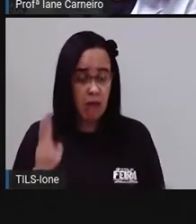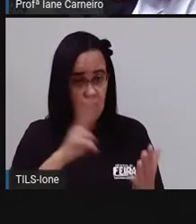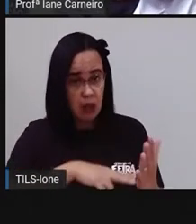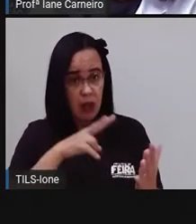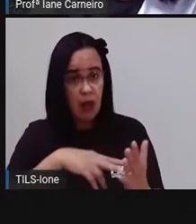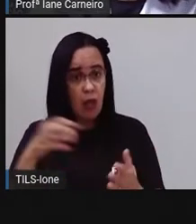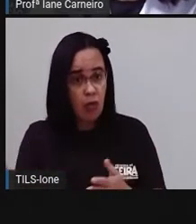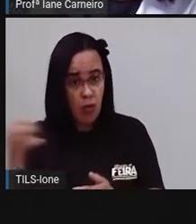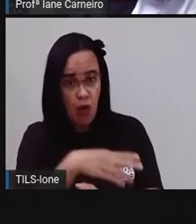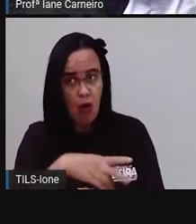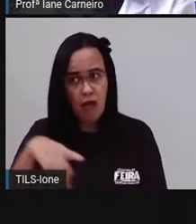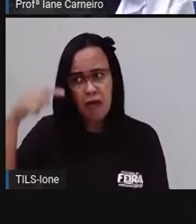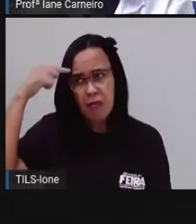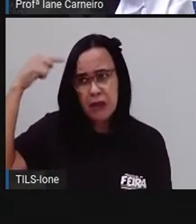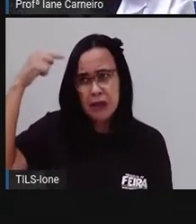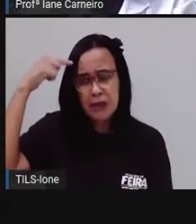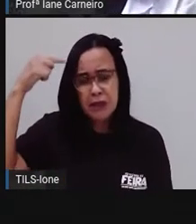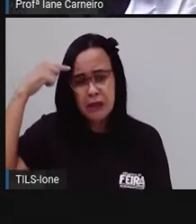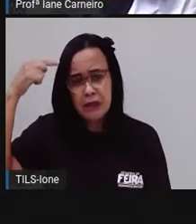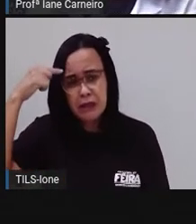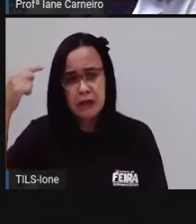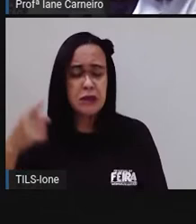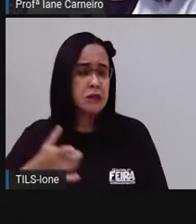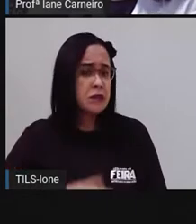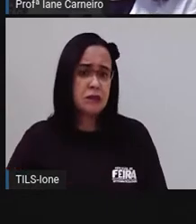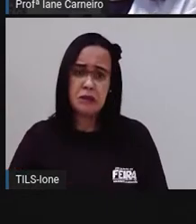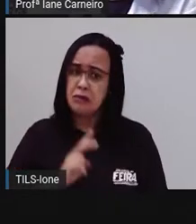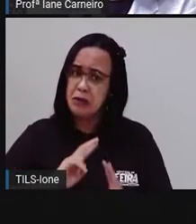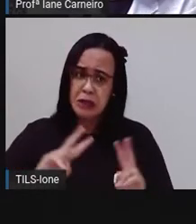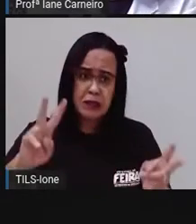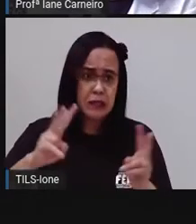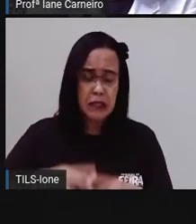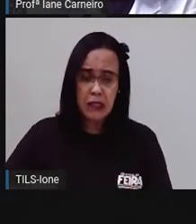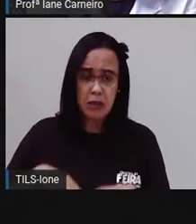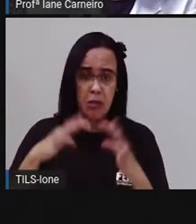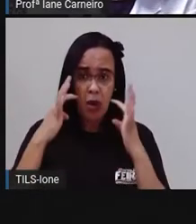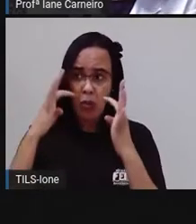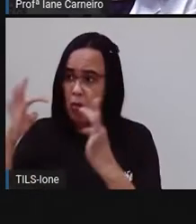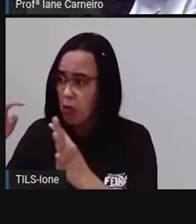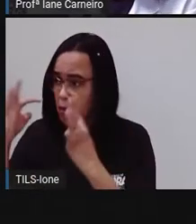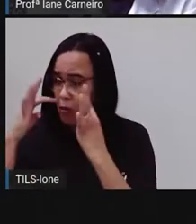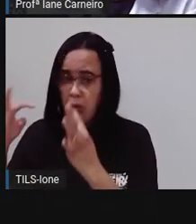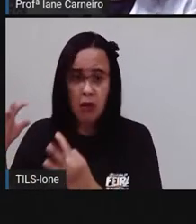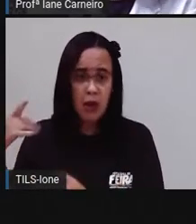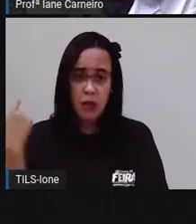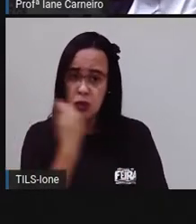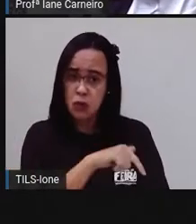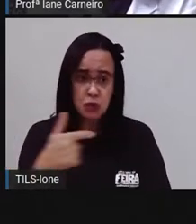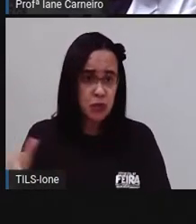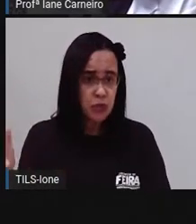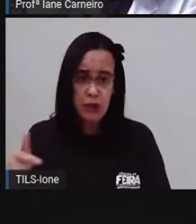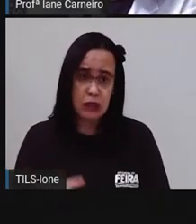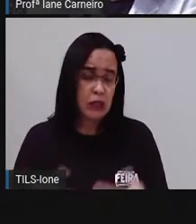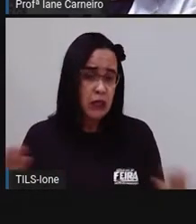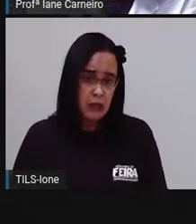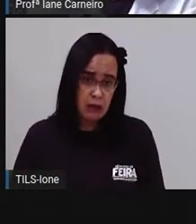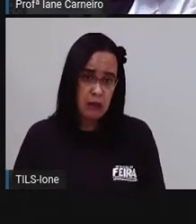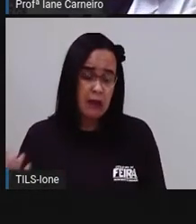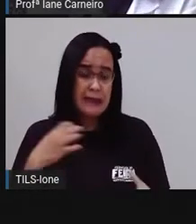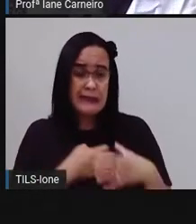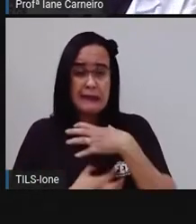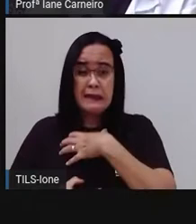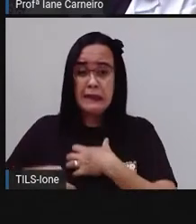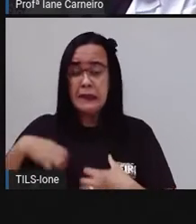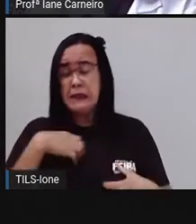pensamentos iam e vinham, tirando sua atenção. Na verdade, só serviam para causar-lhe